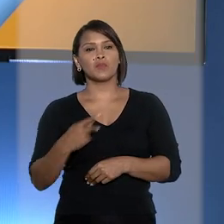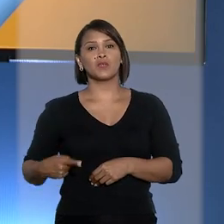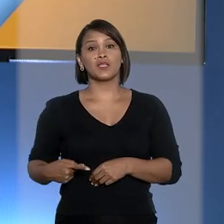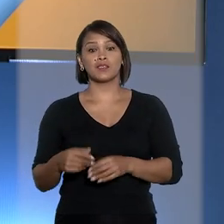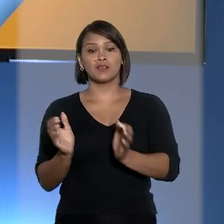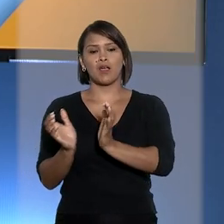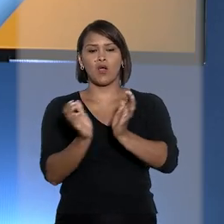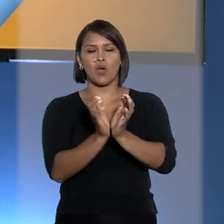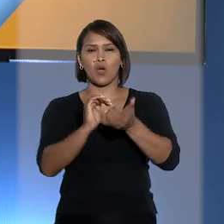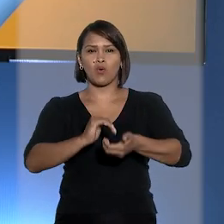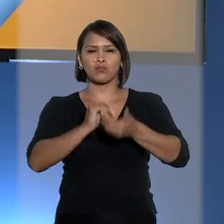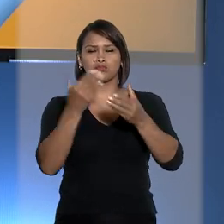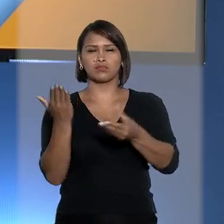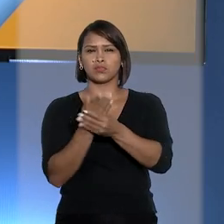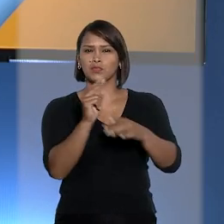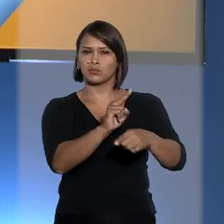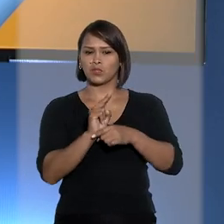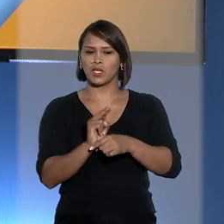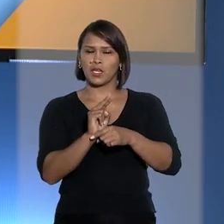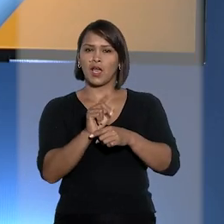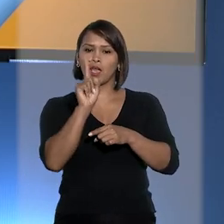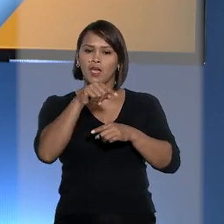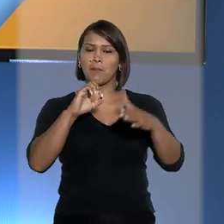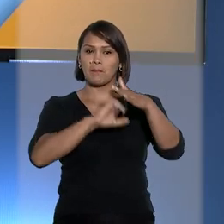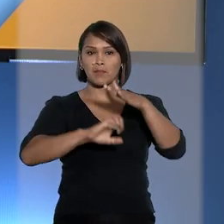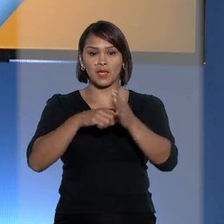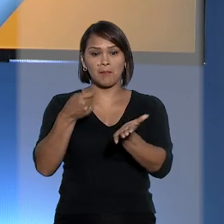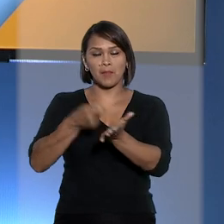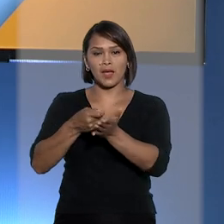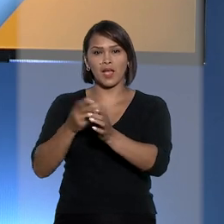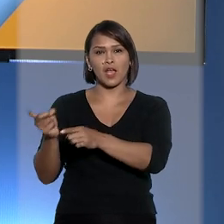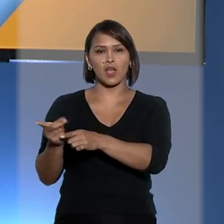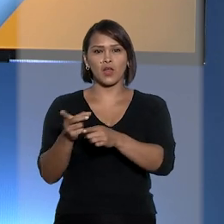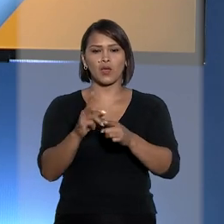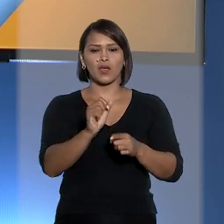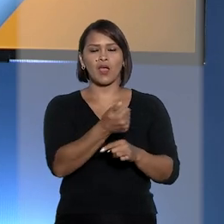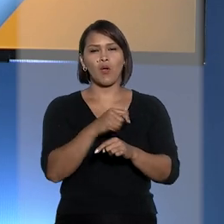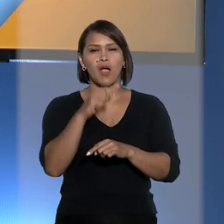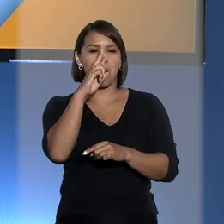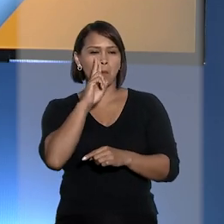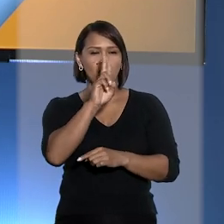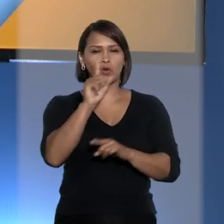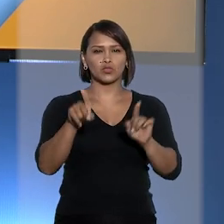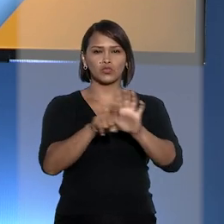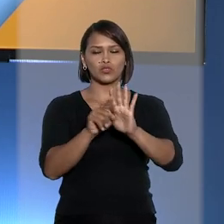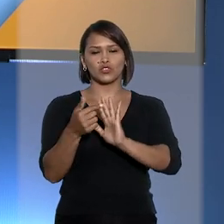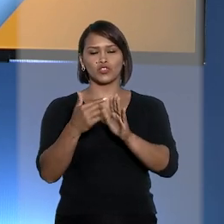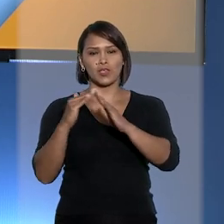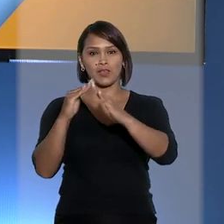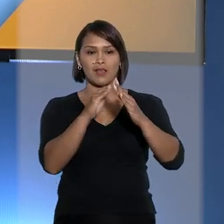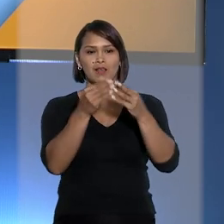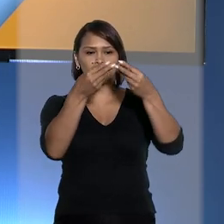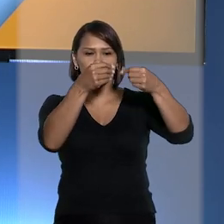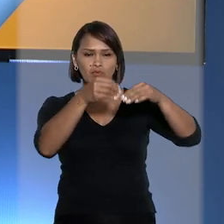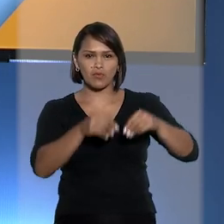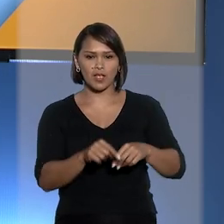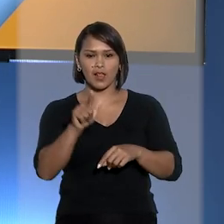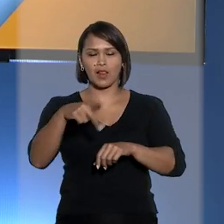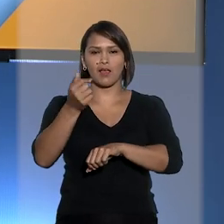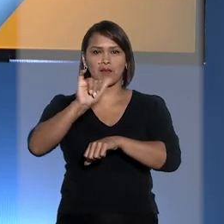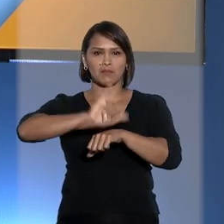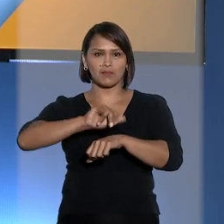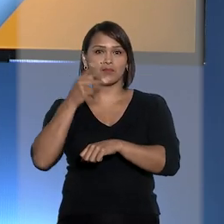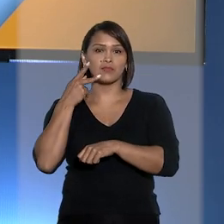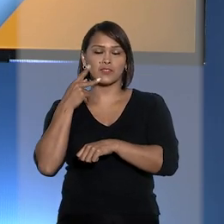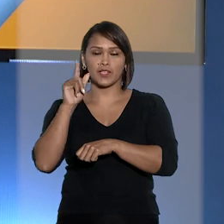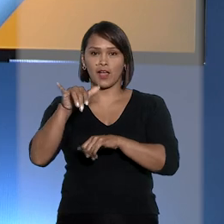presidente da corte manteve uma liminar que mandou o concessionário pagar aluguel a donos de imóvel sob risco de desabamento em